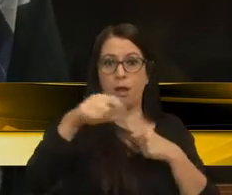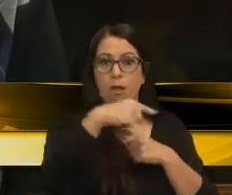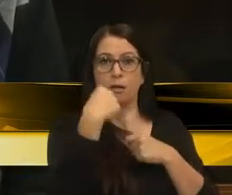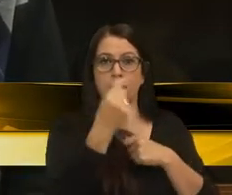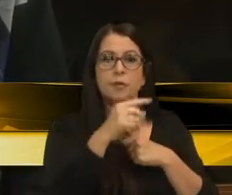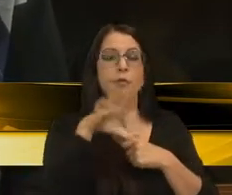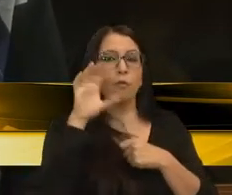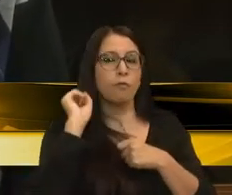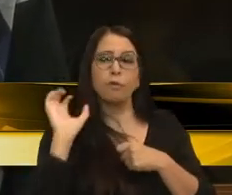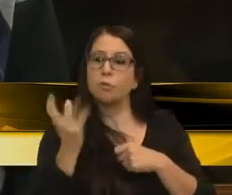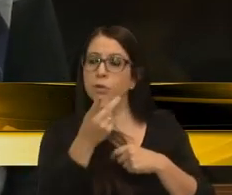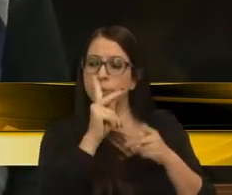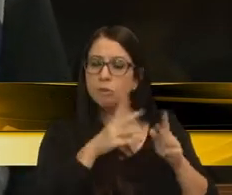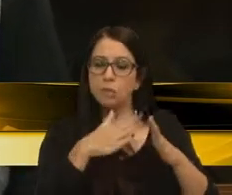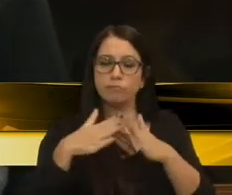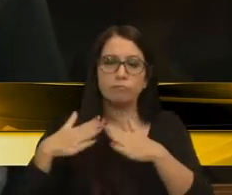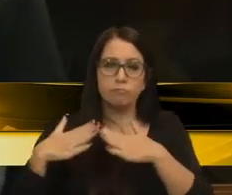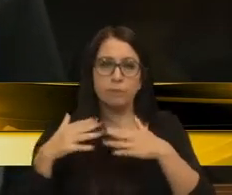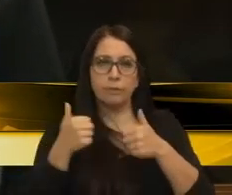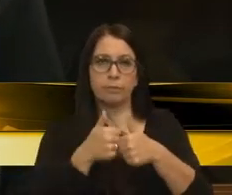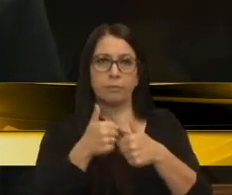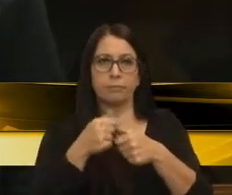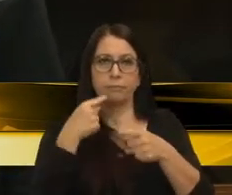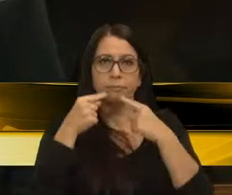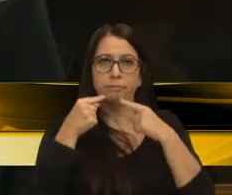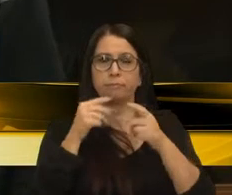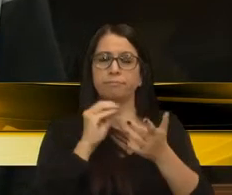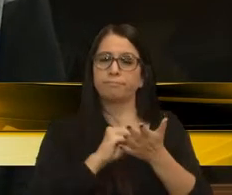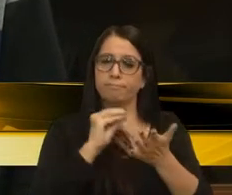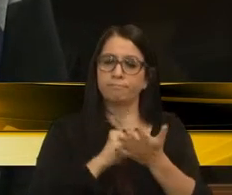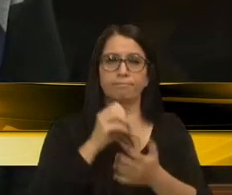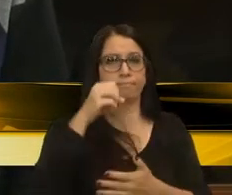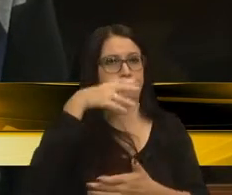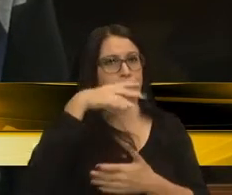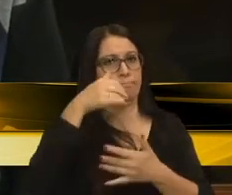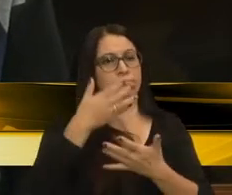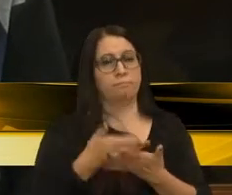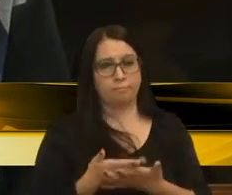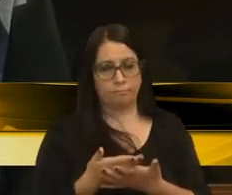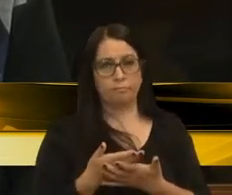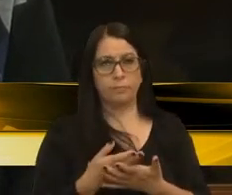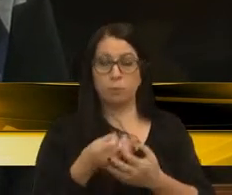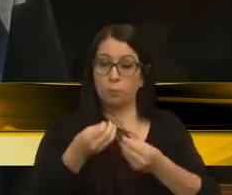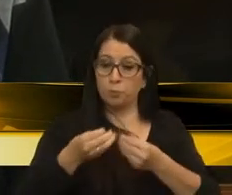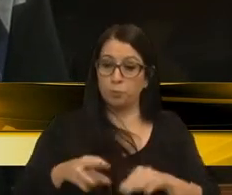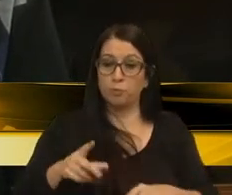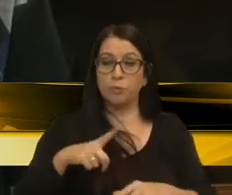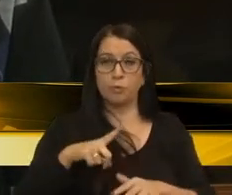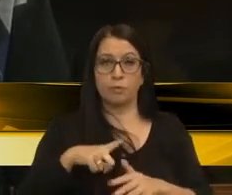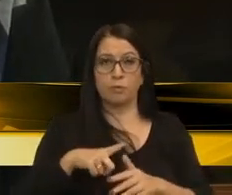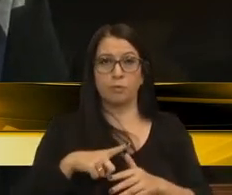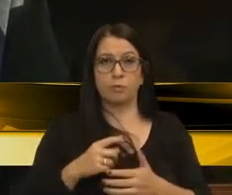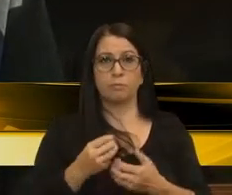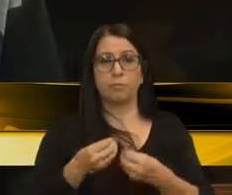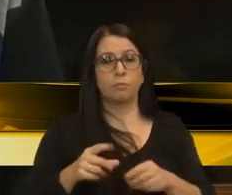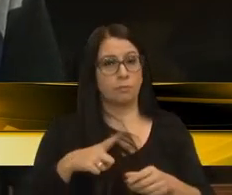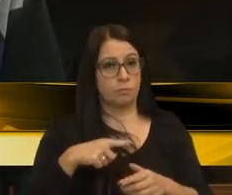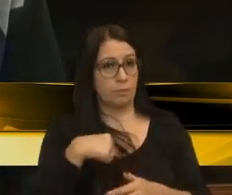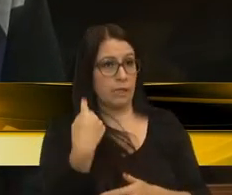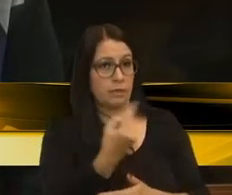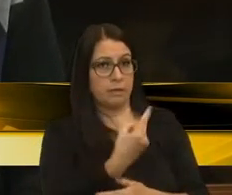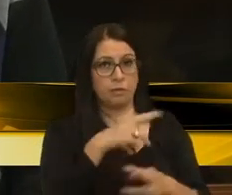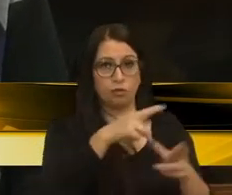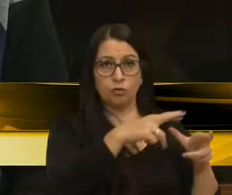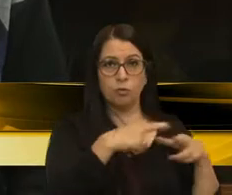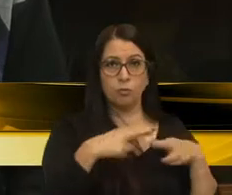escutaram os moradores sobre as reclamações de falta, consequente de energia elétrica, do prejuízo que eles levam, o prejuízo que eles têm. Então,